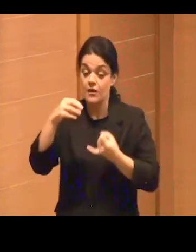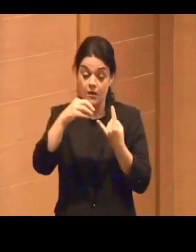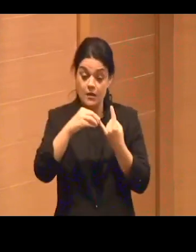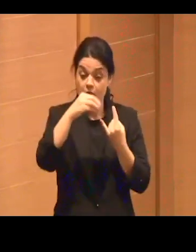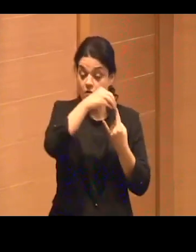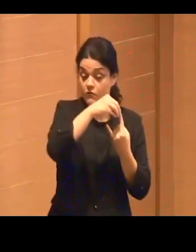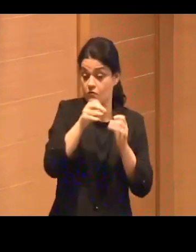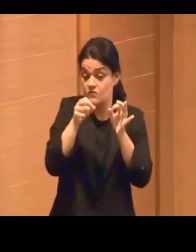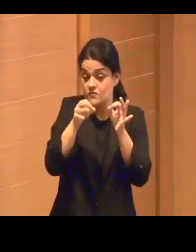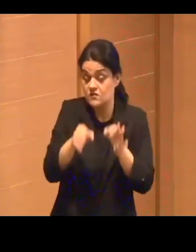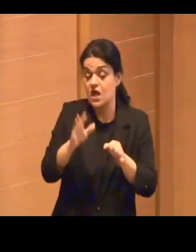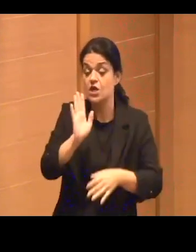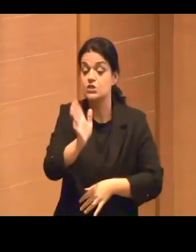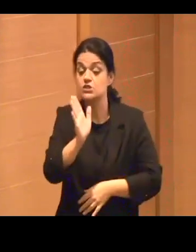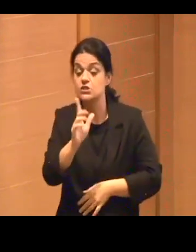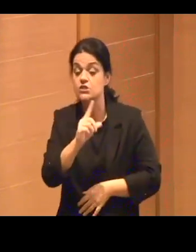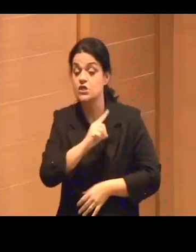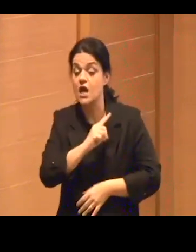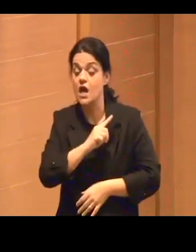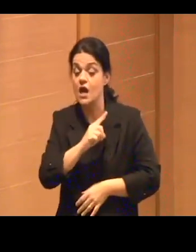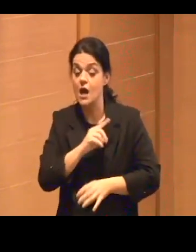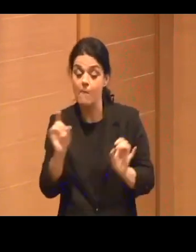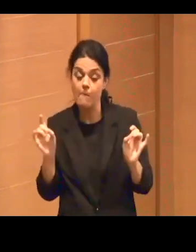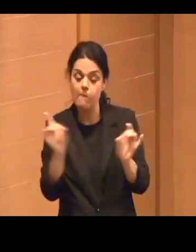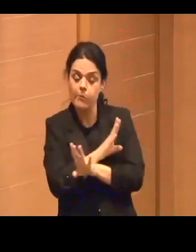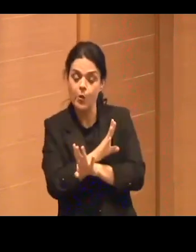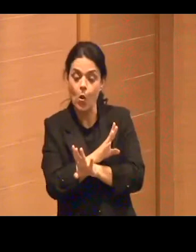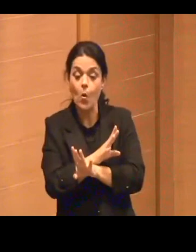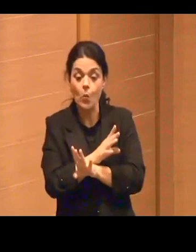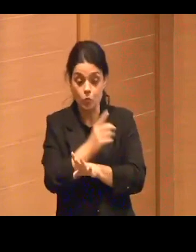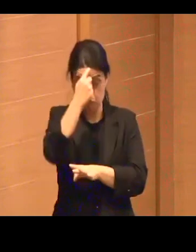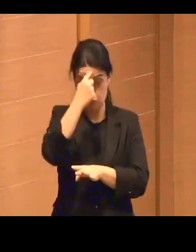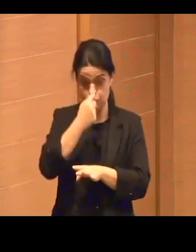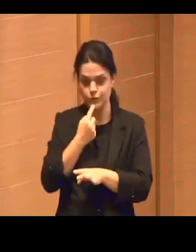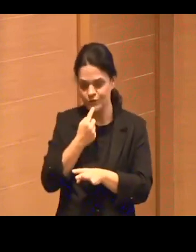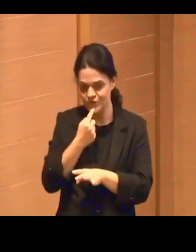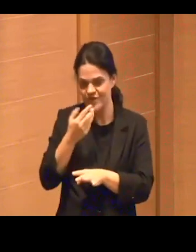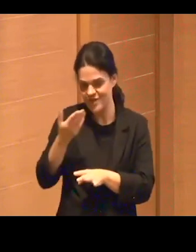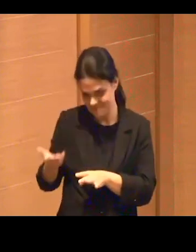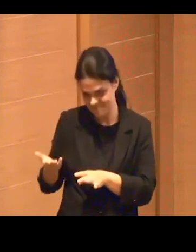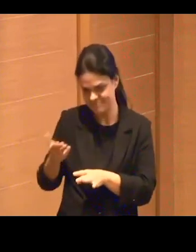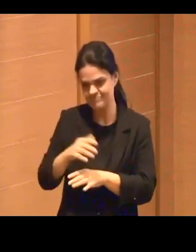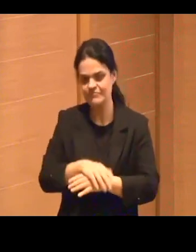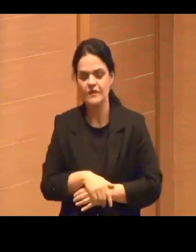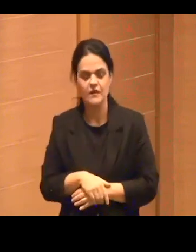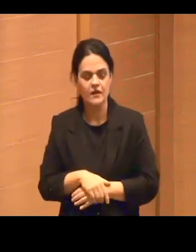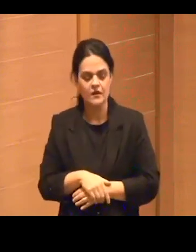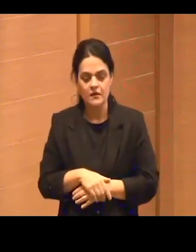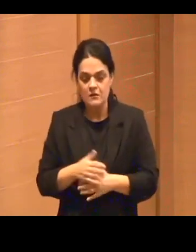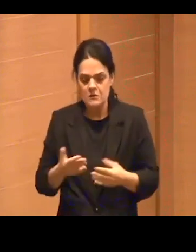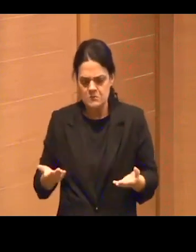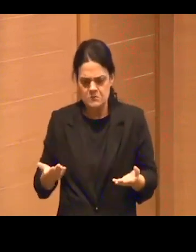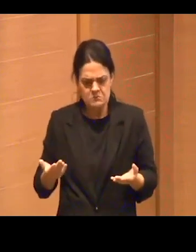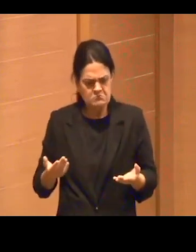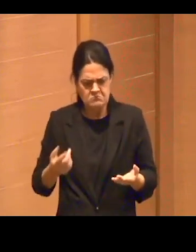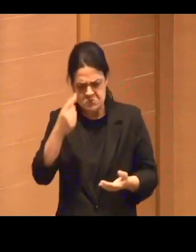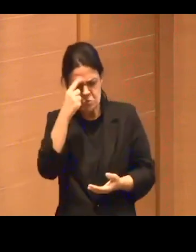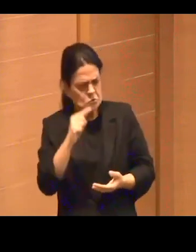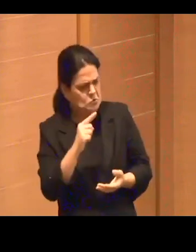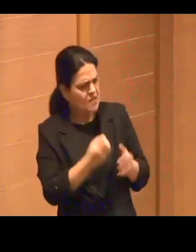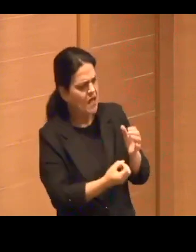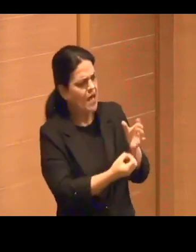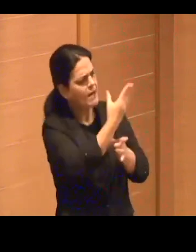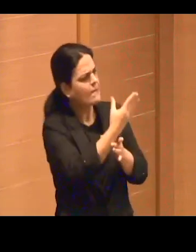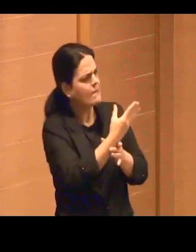tinha um pouco esse perfil IES, não era ensino ainda. Eu não sei quando foi criada a escola,